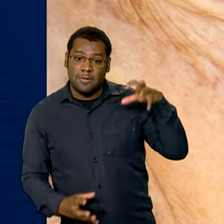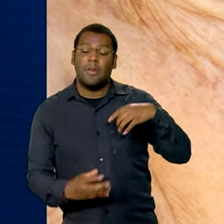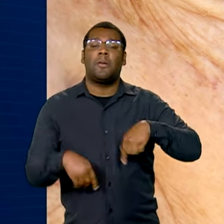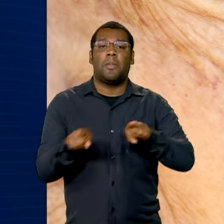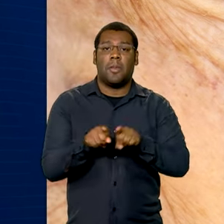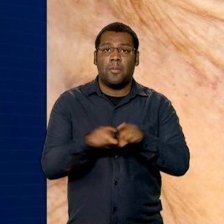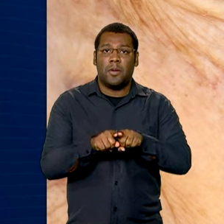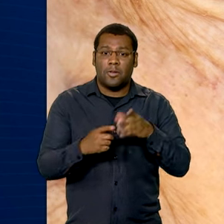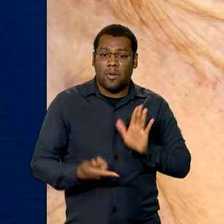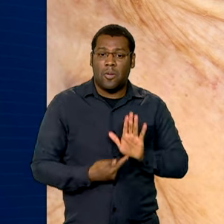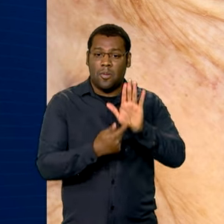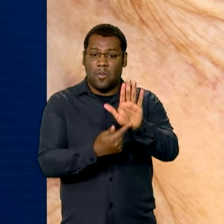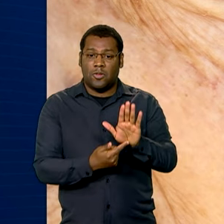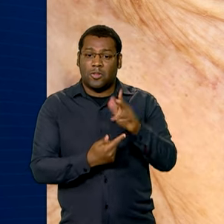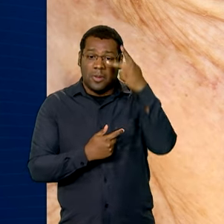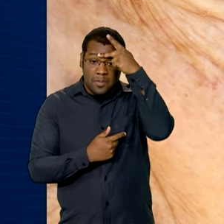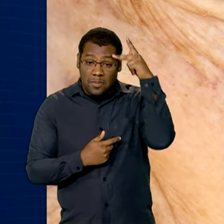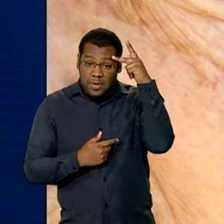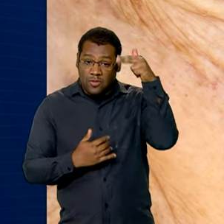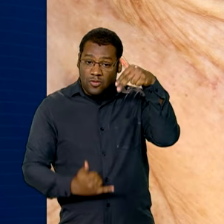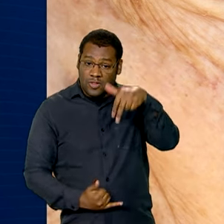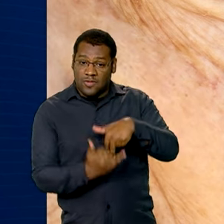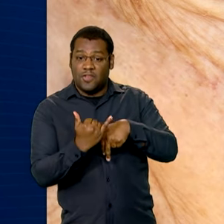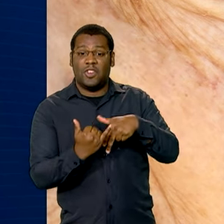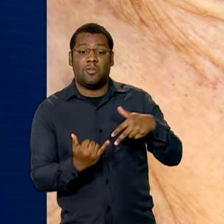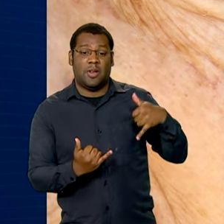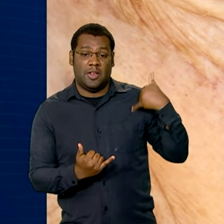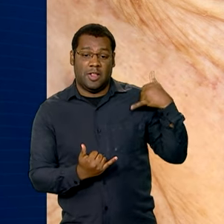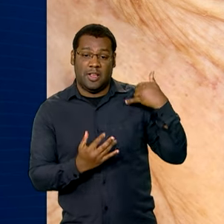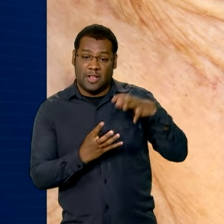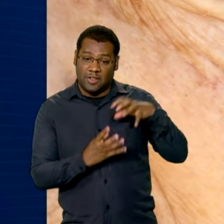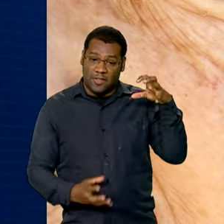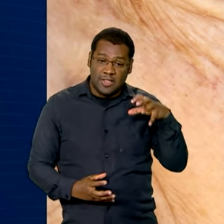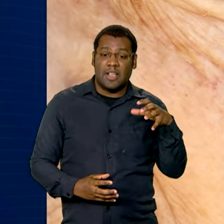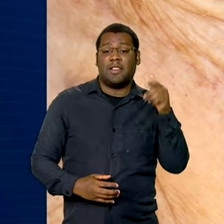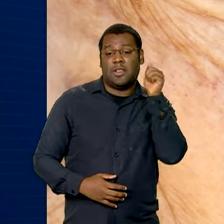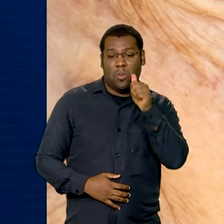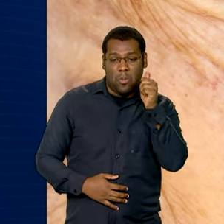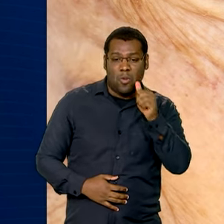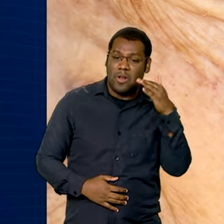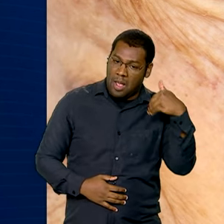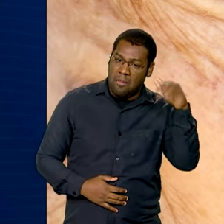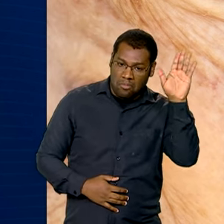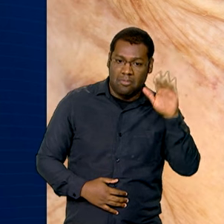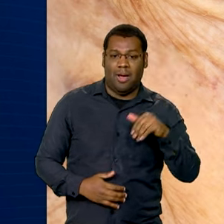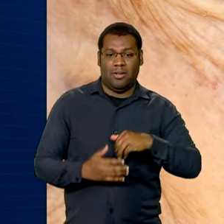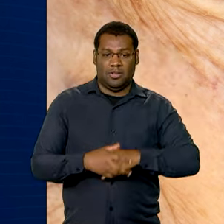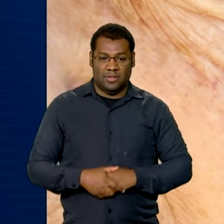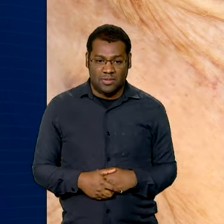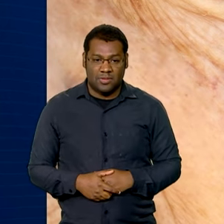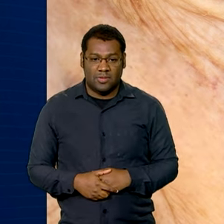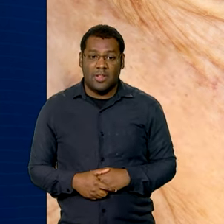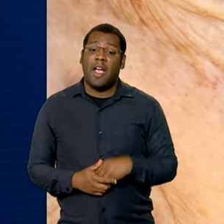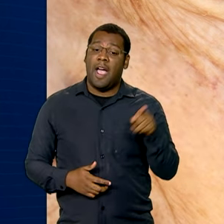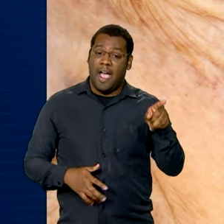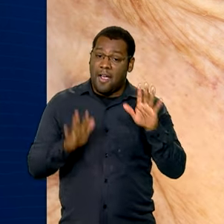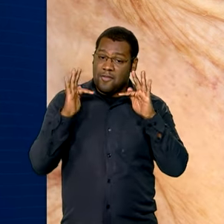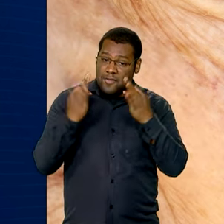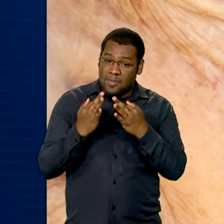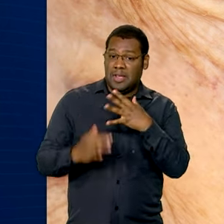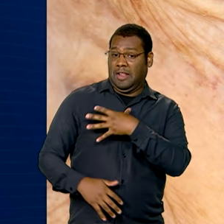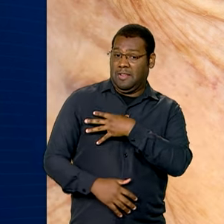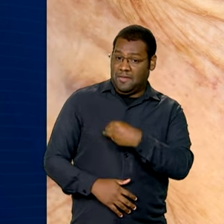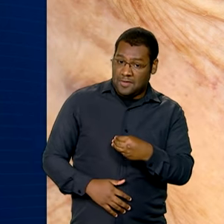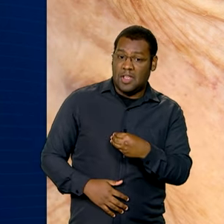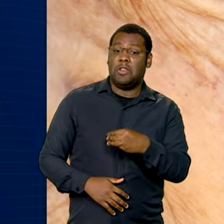revelam que a maioria das vítimas são mulheres, com filhos e filhas como os principais agressores. O